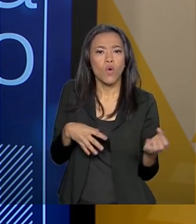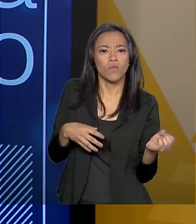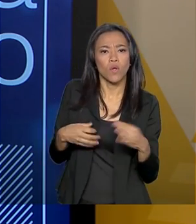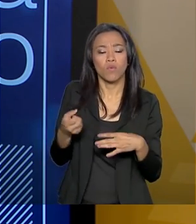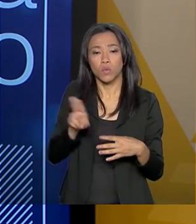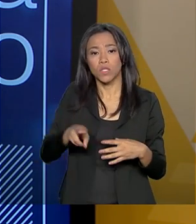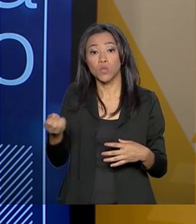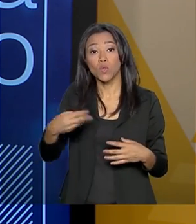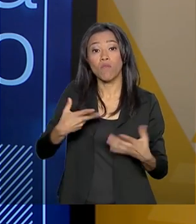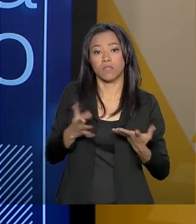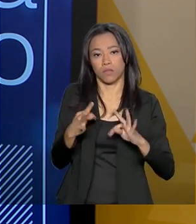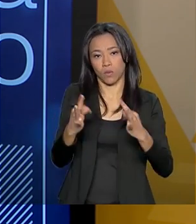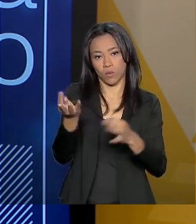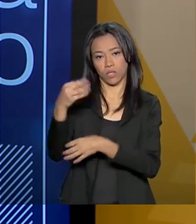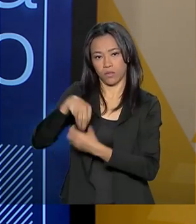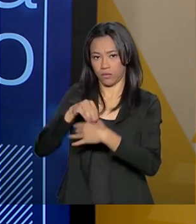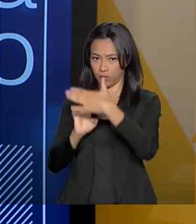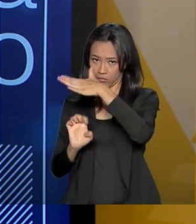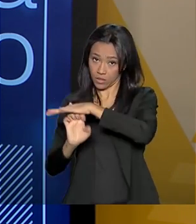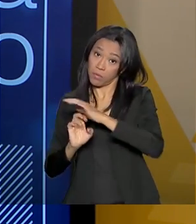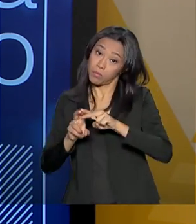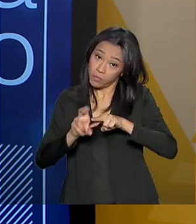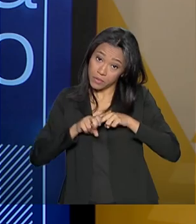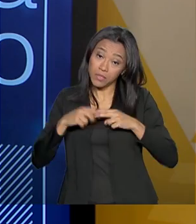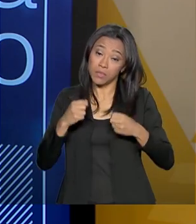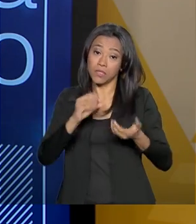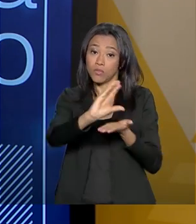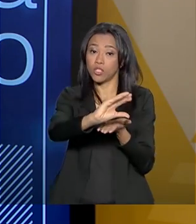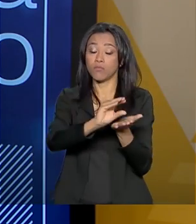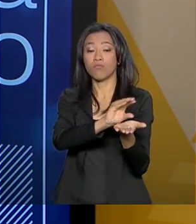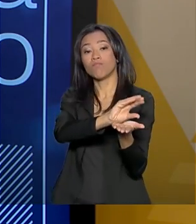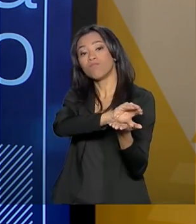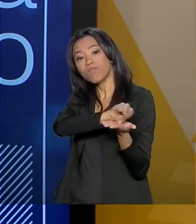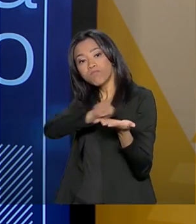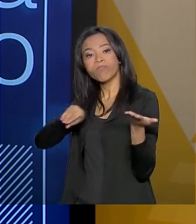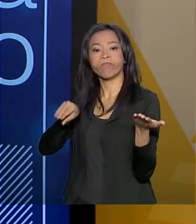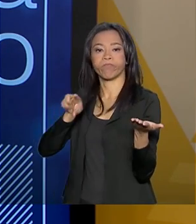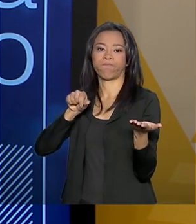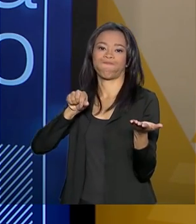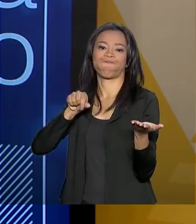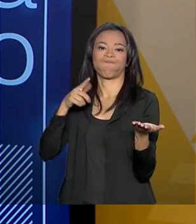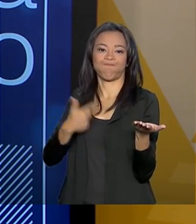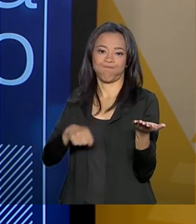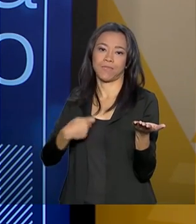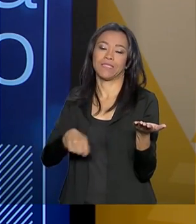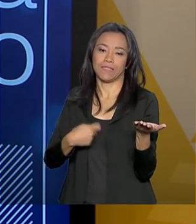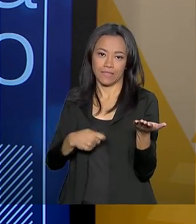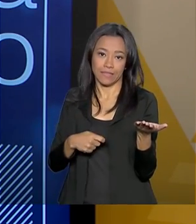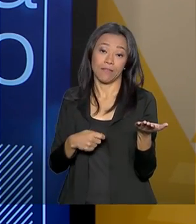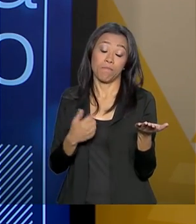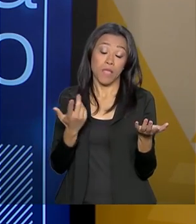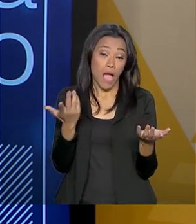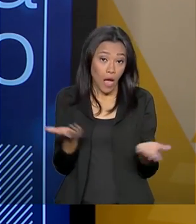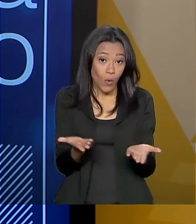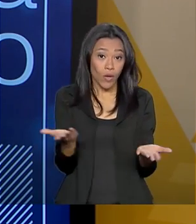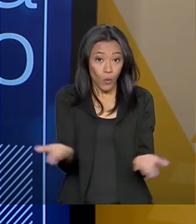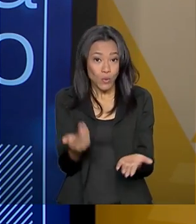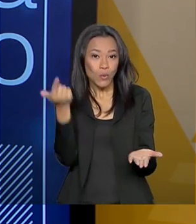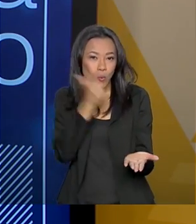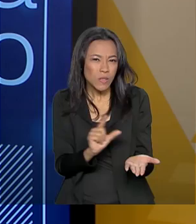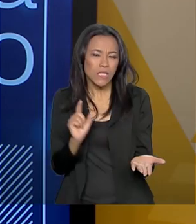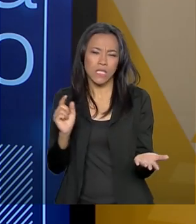E, para isso, a gente precisa de investimento. Conseguir conquistar a supremacia e ter